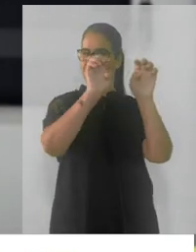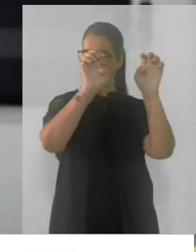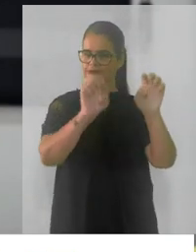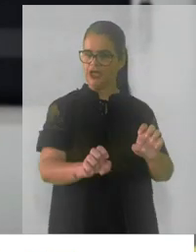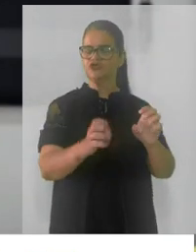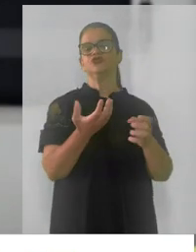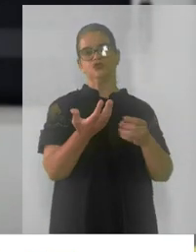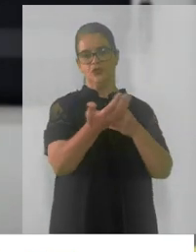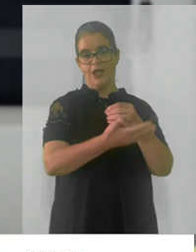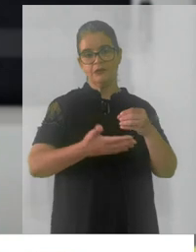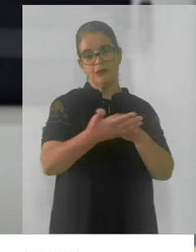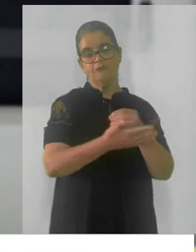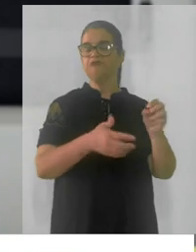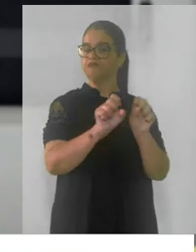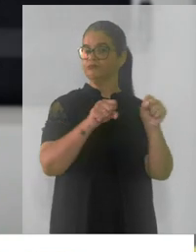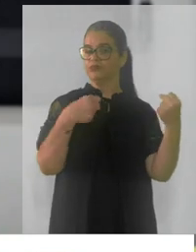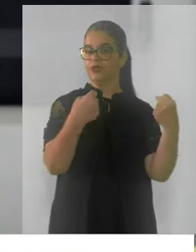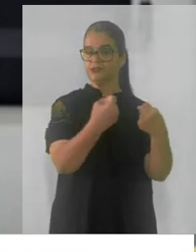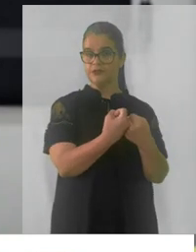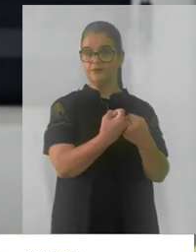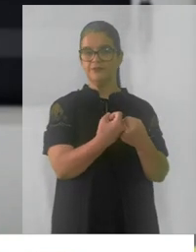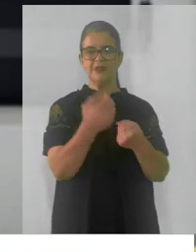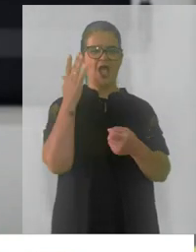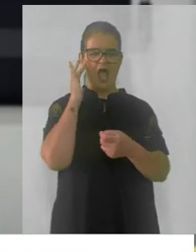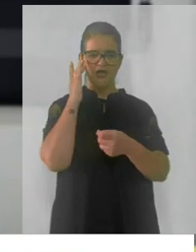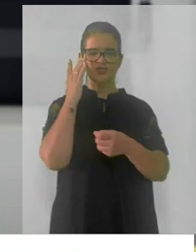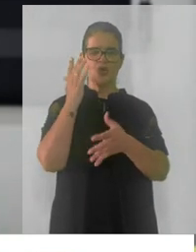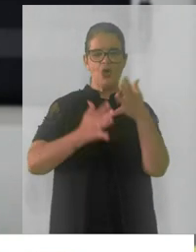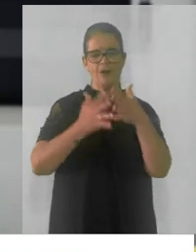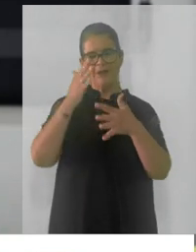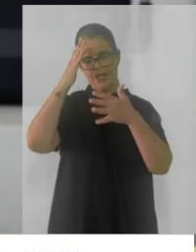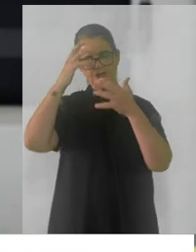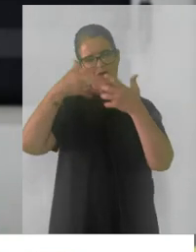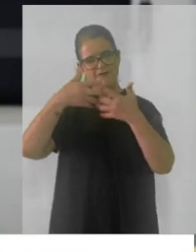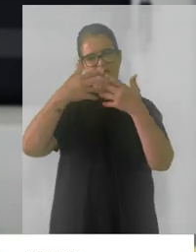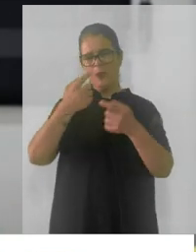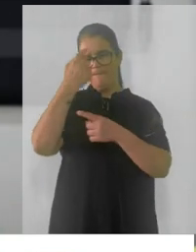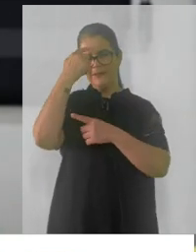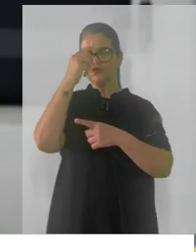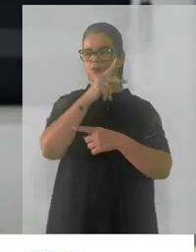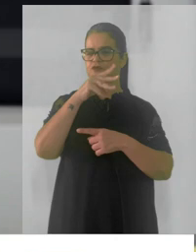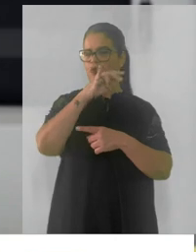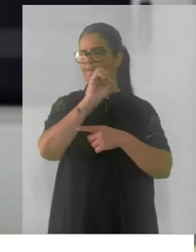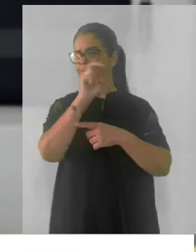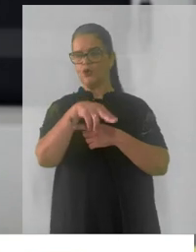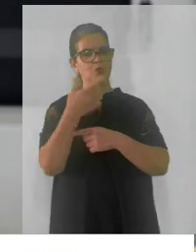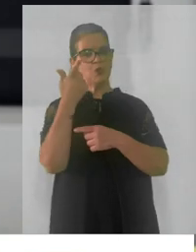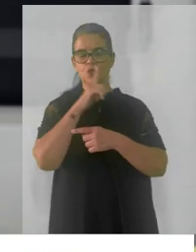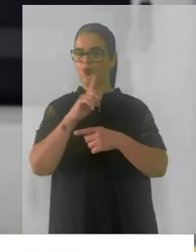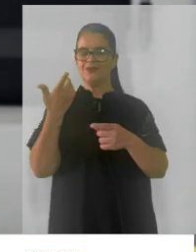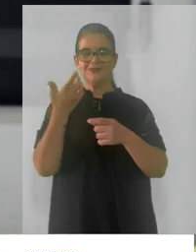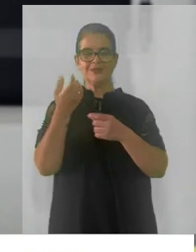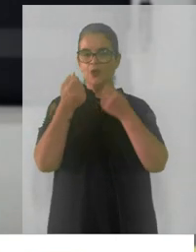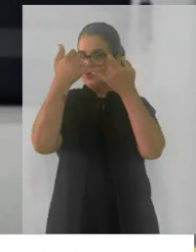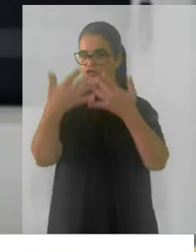tecido social. Achou complexa essa reflexão? Pensou que o professor Milton Santos não conseguiu articular muito